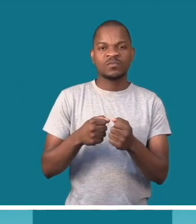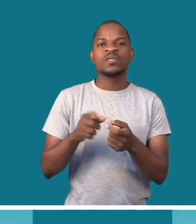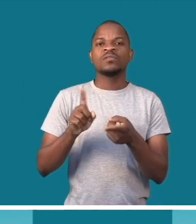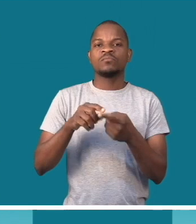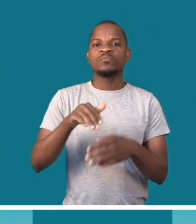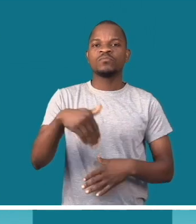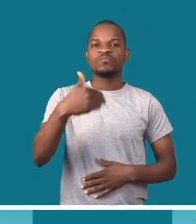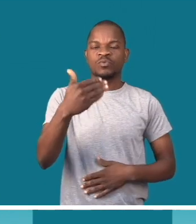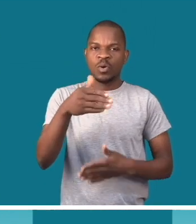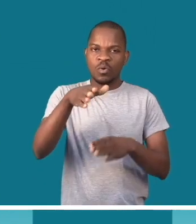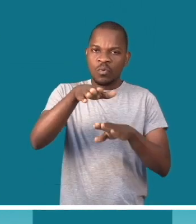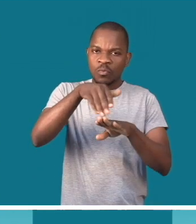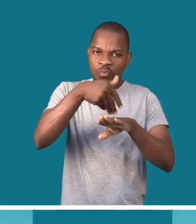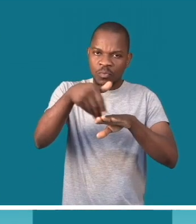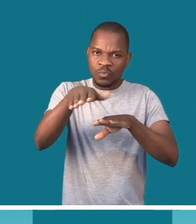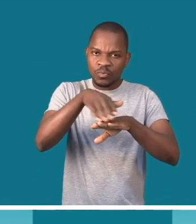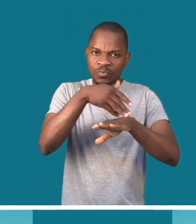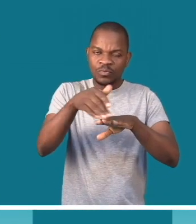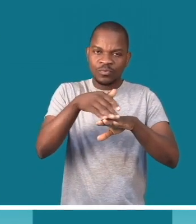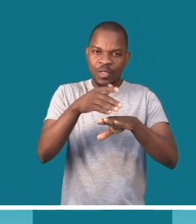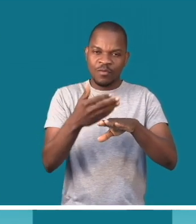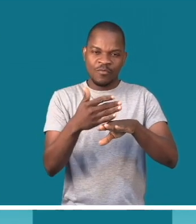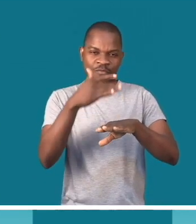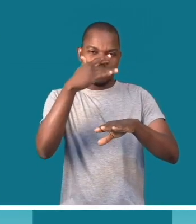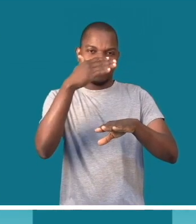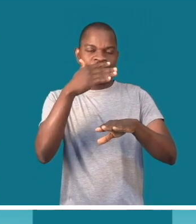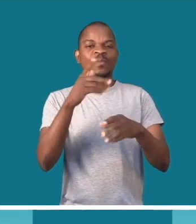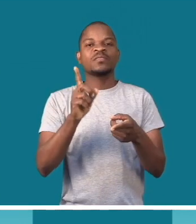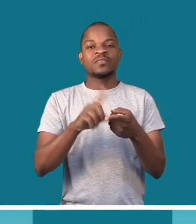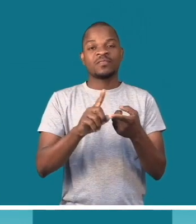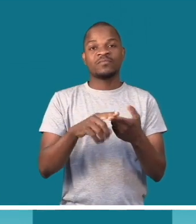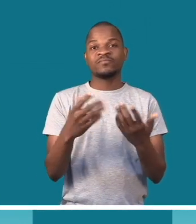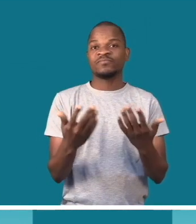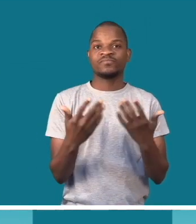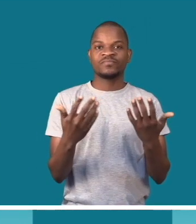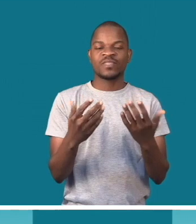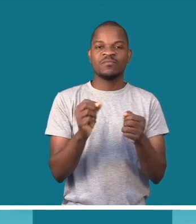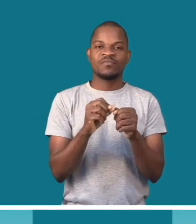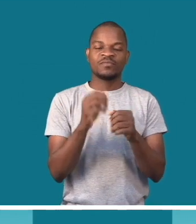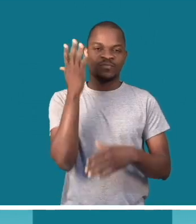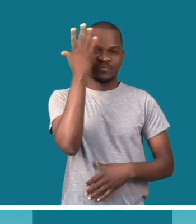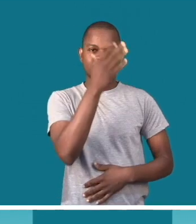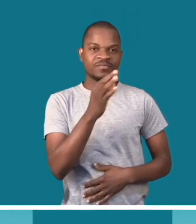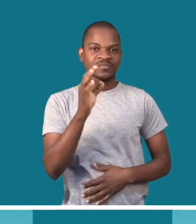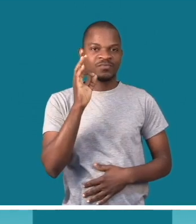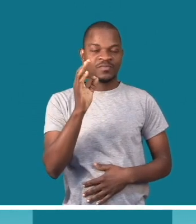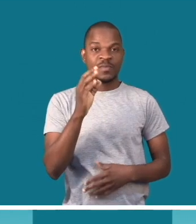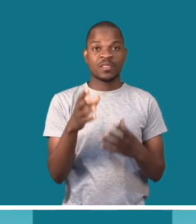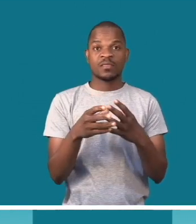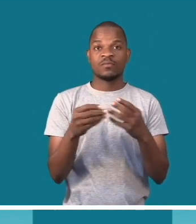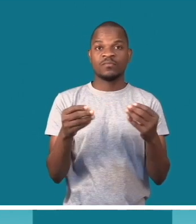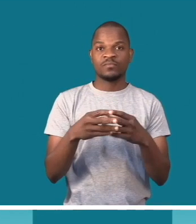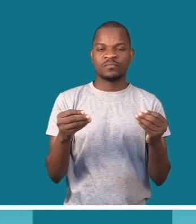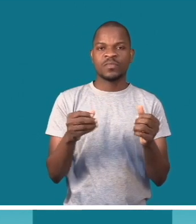caso, usamos o verniz, não é? Um verniz que dá um brilho. Também para dar um pouco mais de beleza no